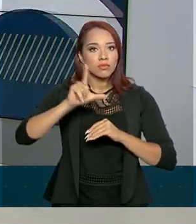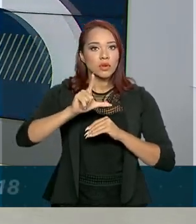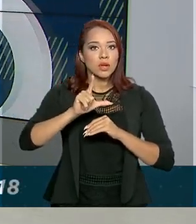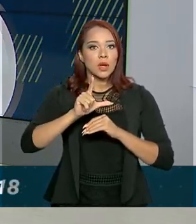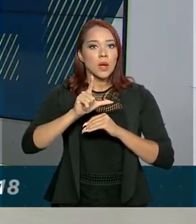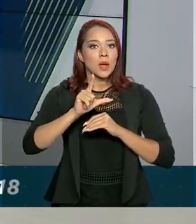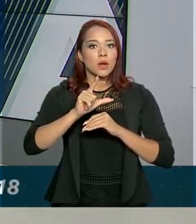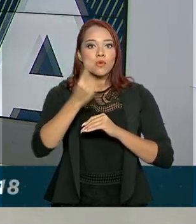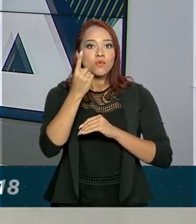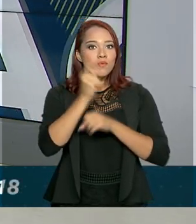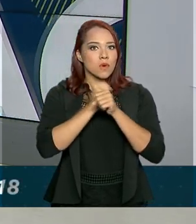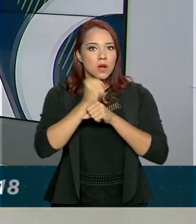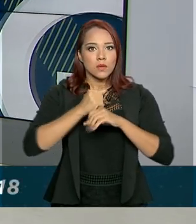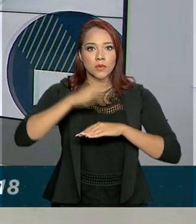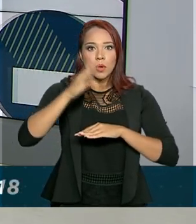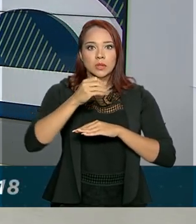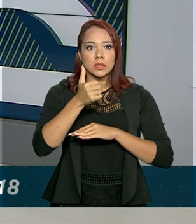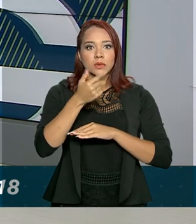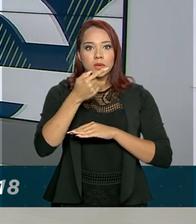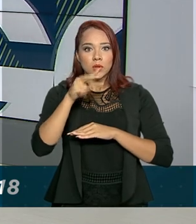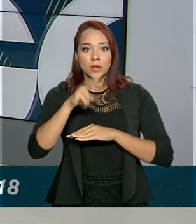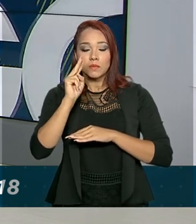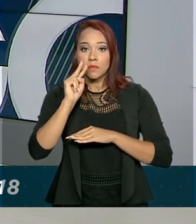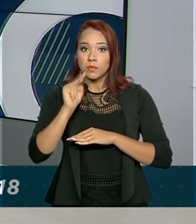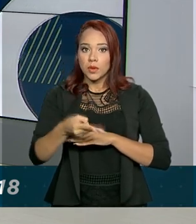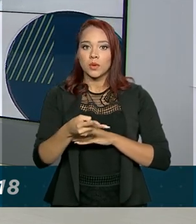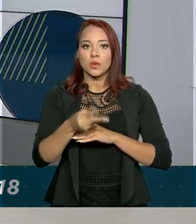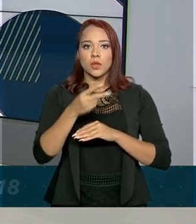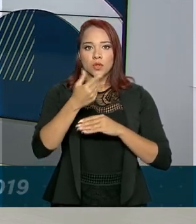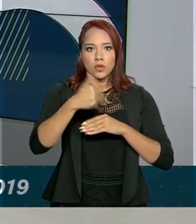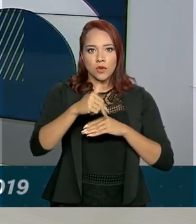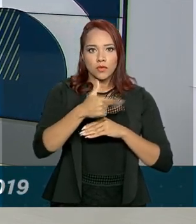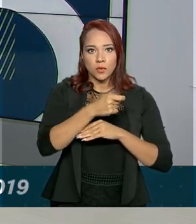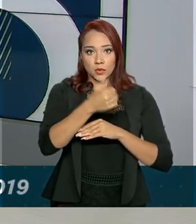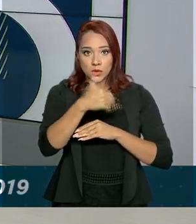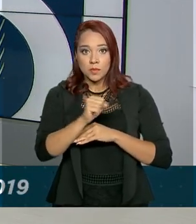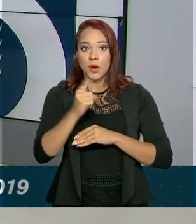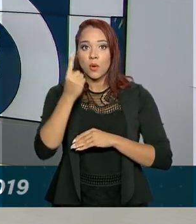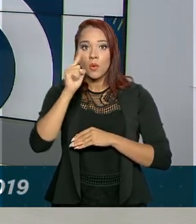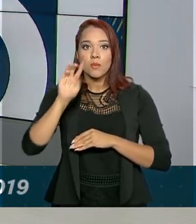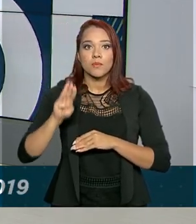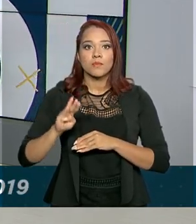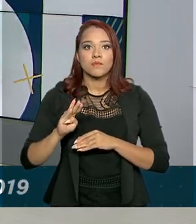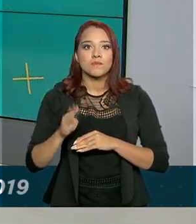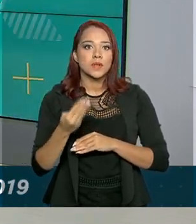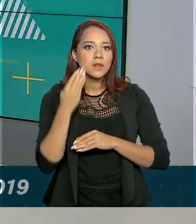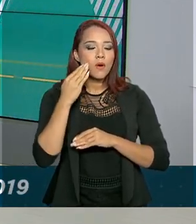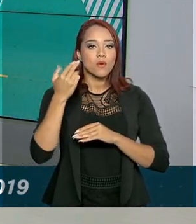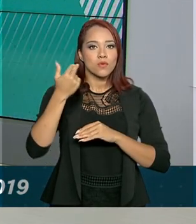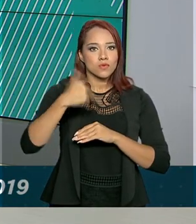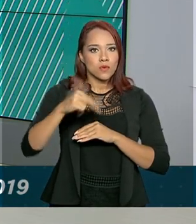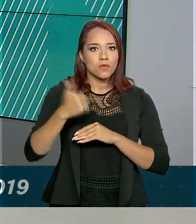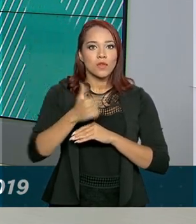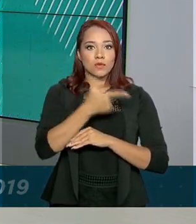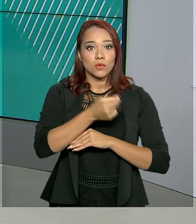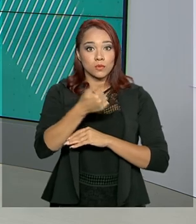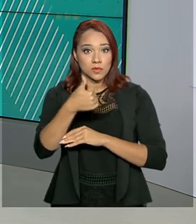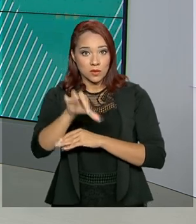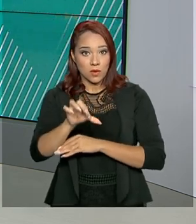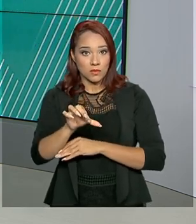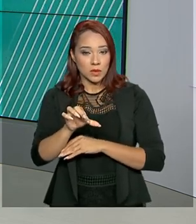Passou de pouco mais de R 752 mil em novembro de 2018 para R$.172.000 em novembro de 2019.